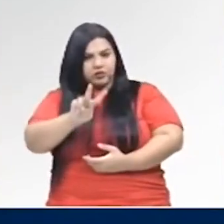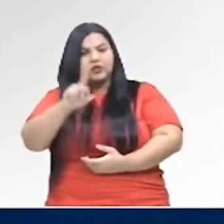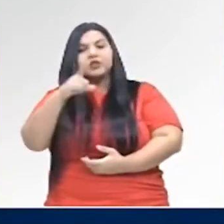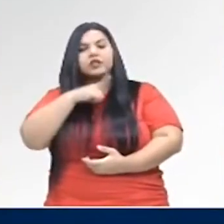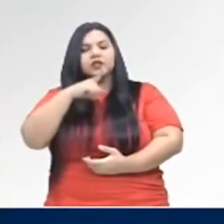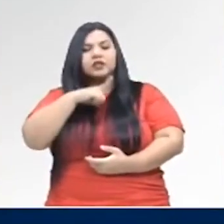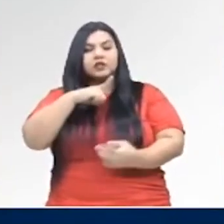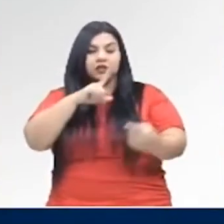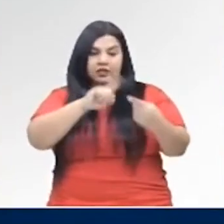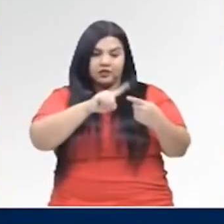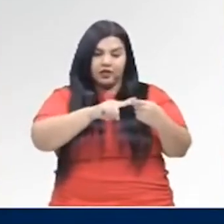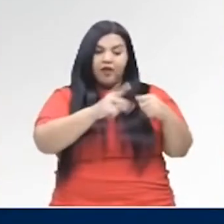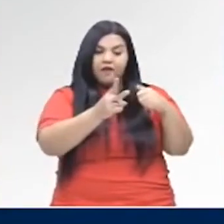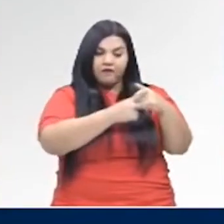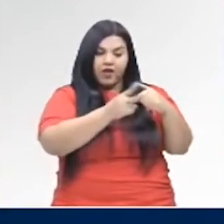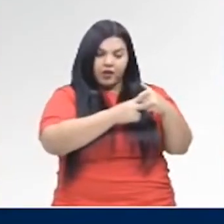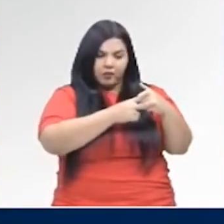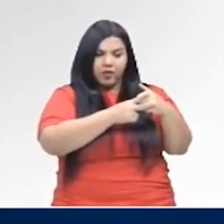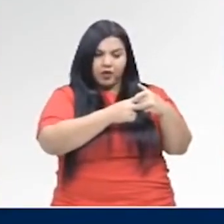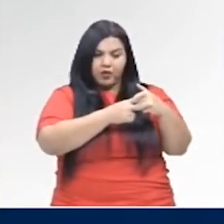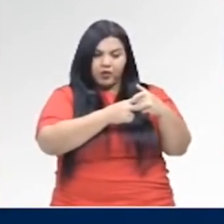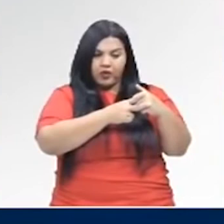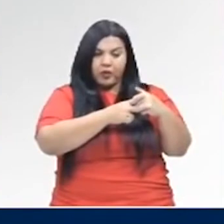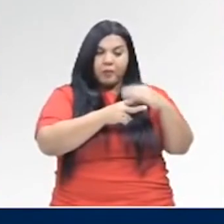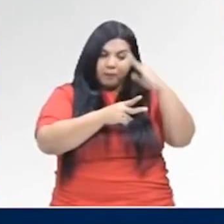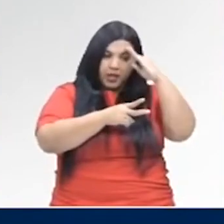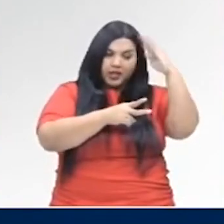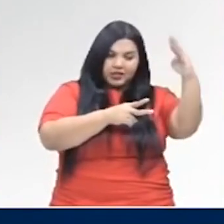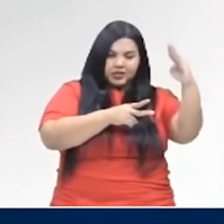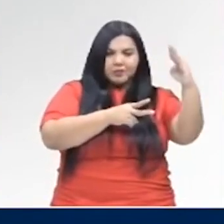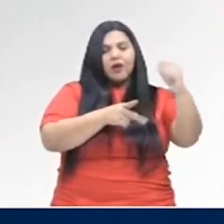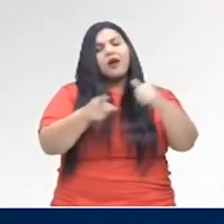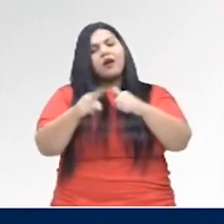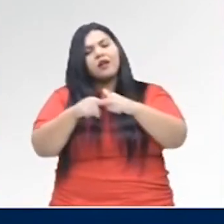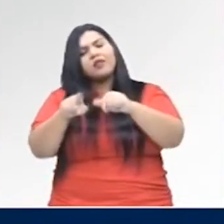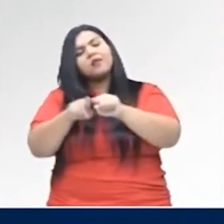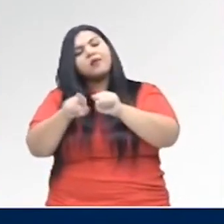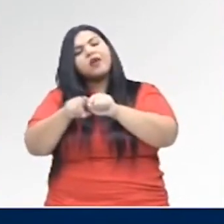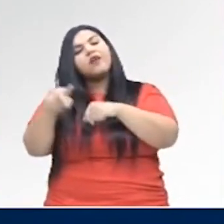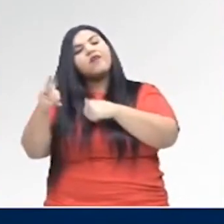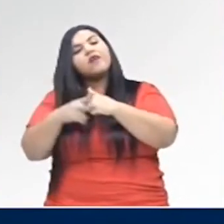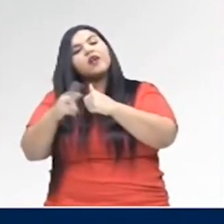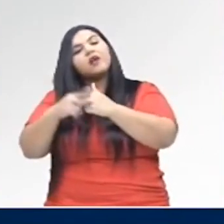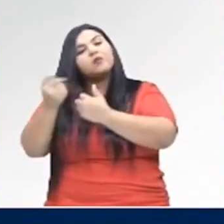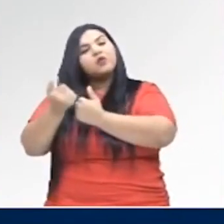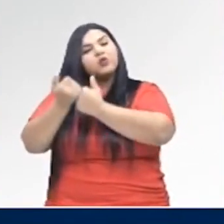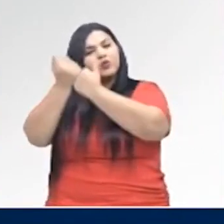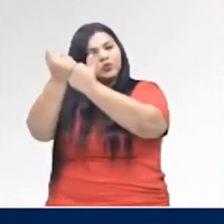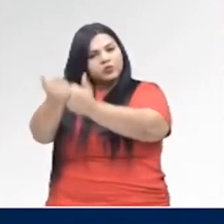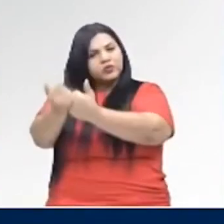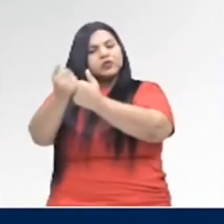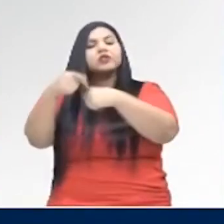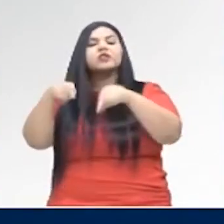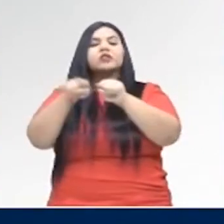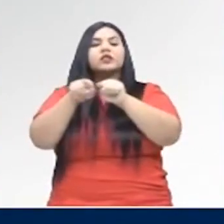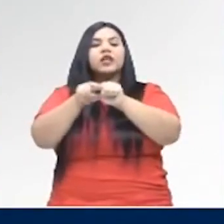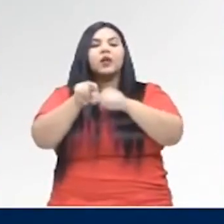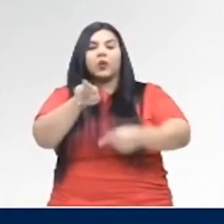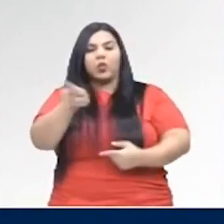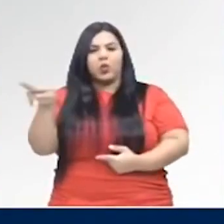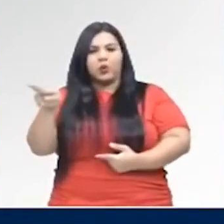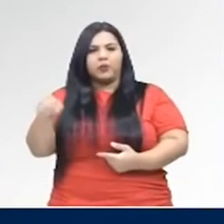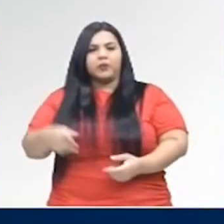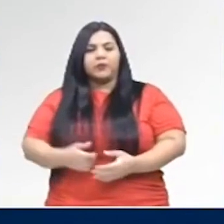um verbo auxiliar e um verbo principal. Esse verbo principal está exatamente numa forma nominal.